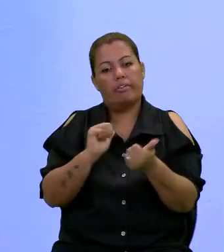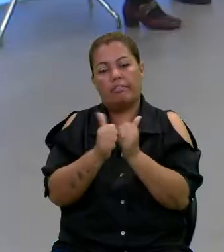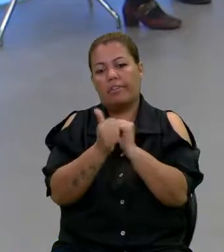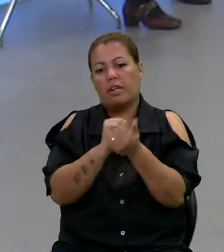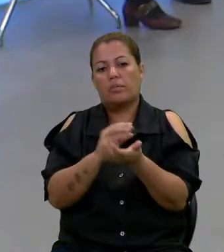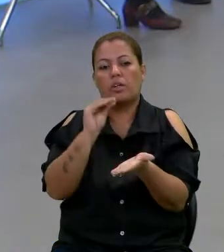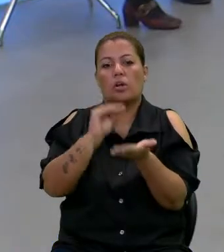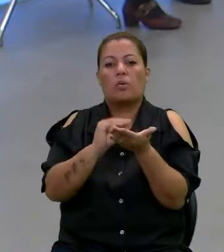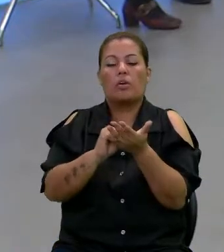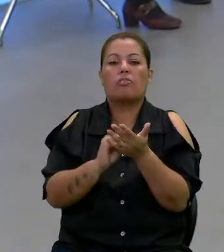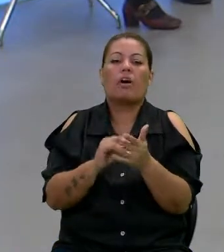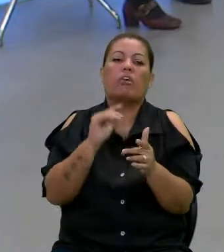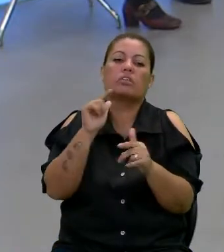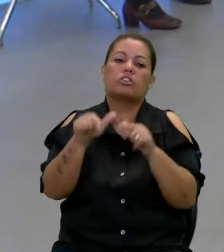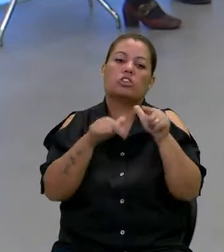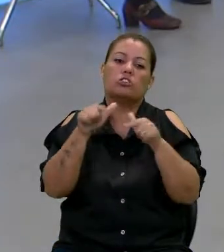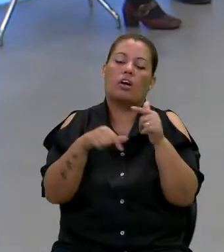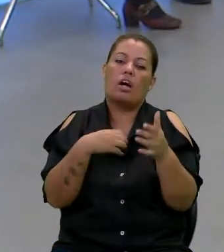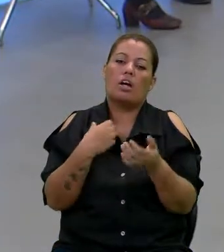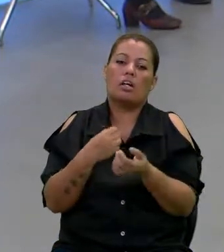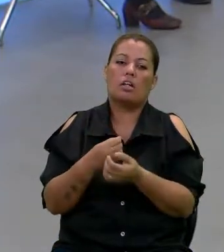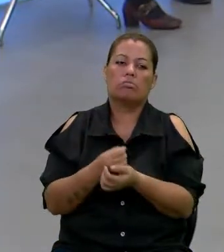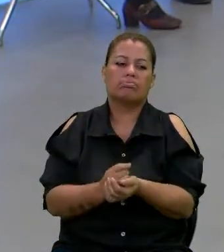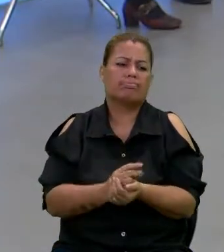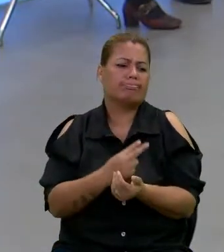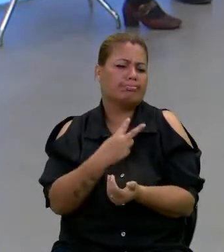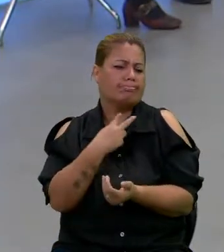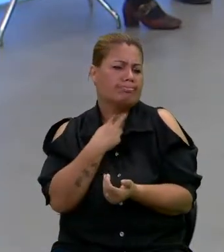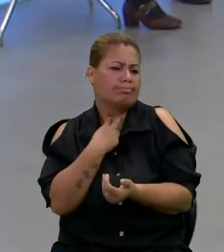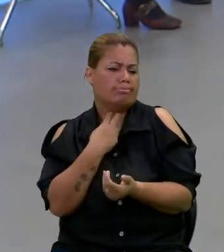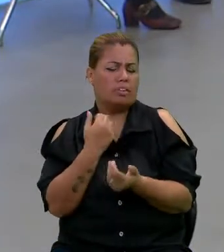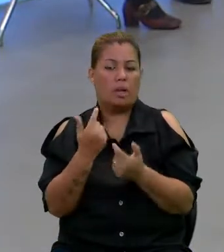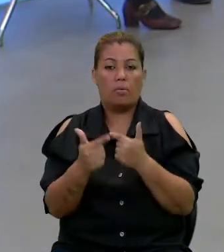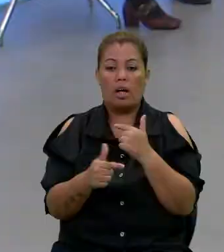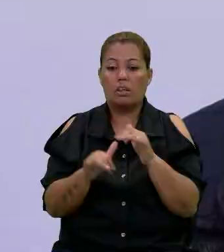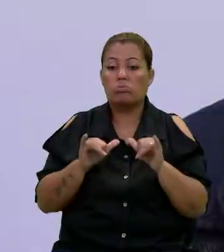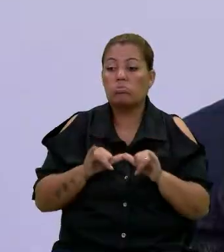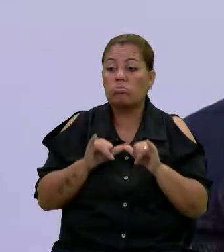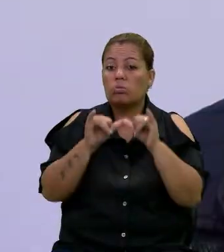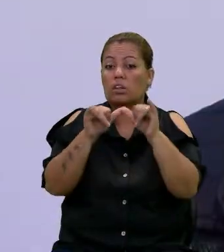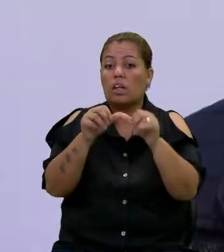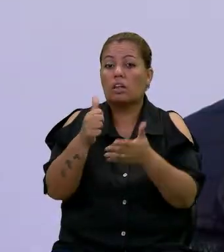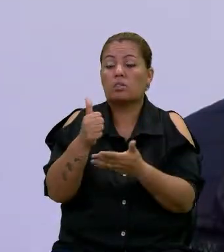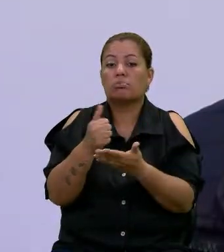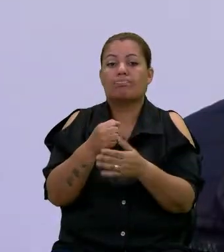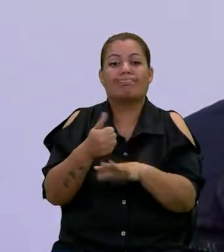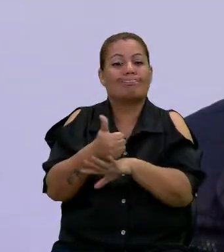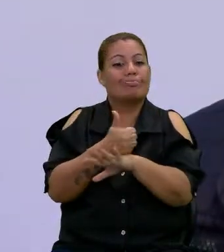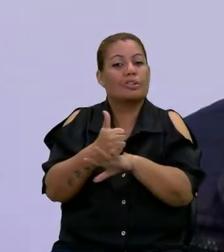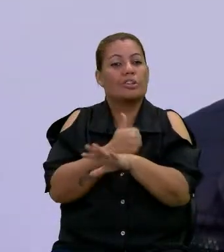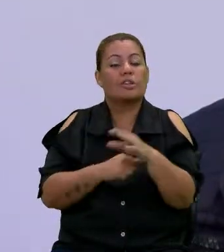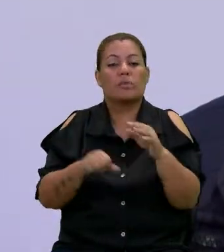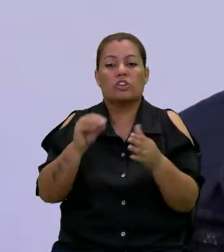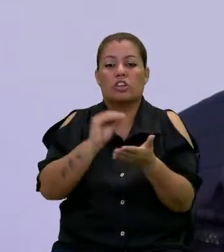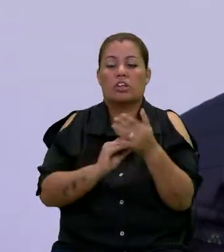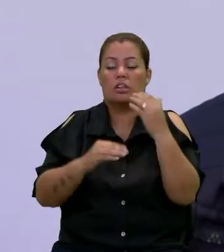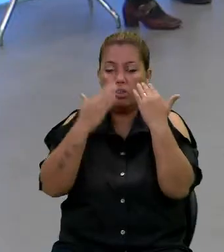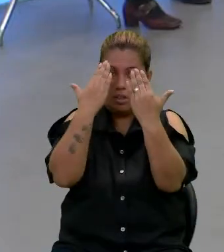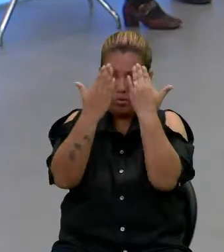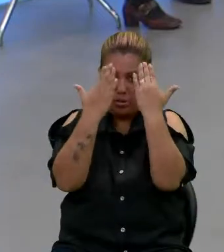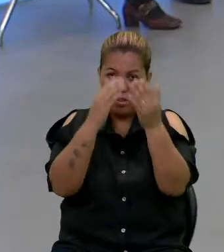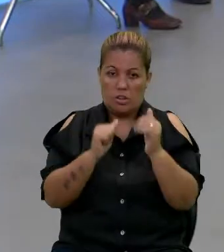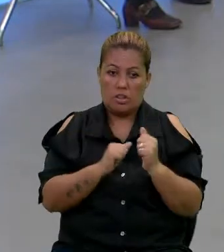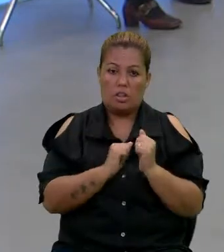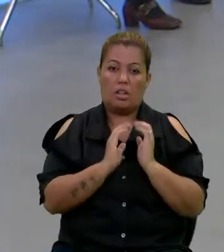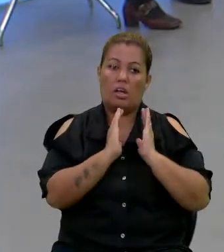falta de vaga para uma capacitação e o mercado profissional também. tem dentro da psicologia esse serviço, que é o